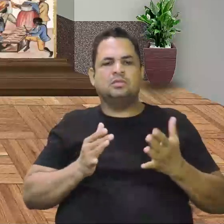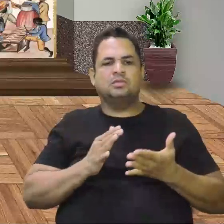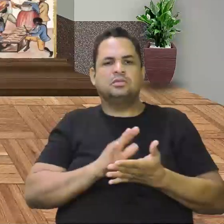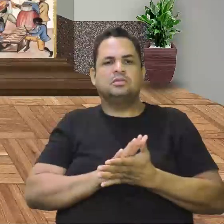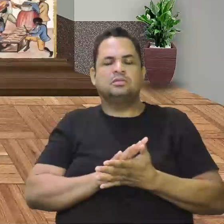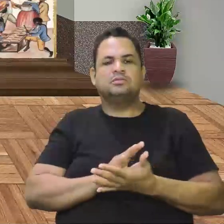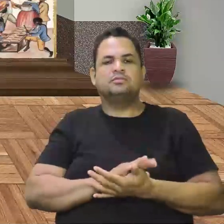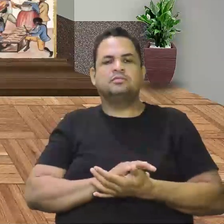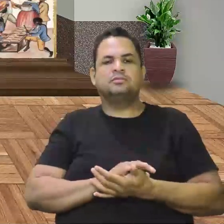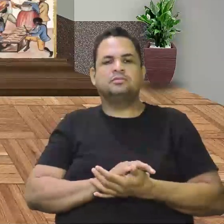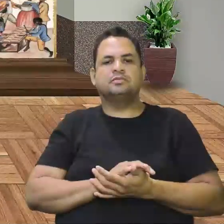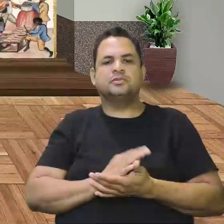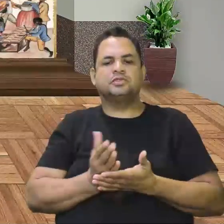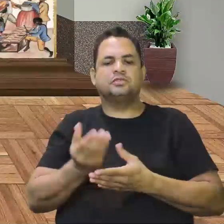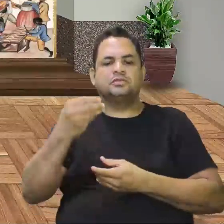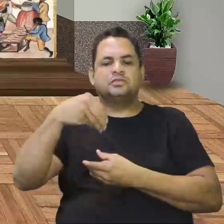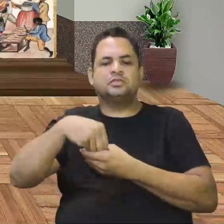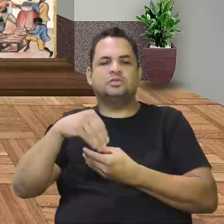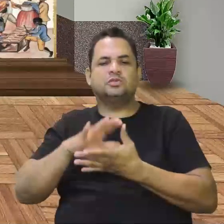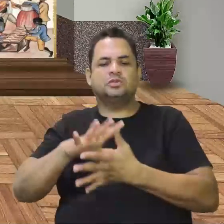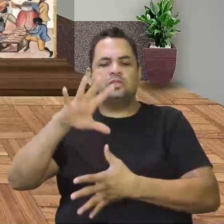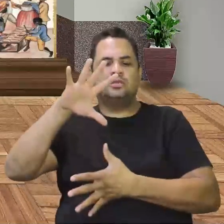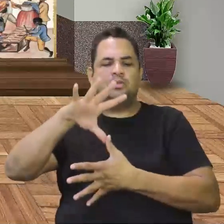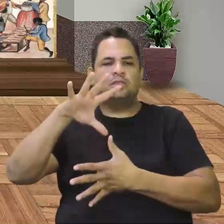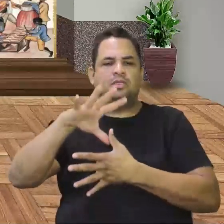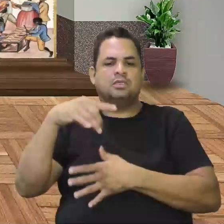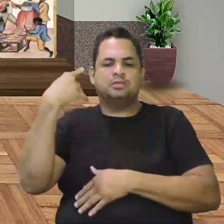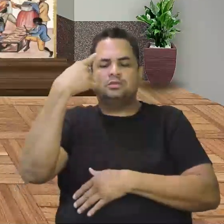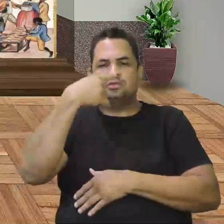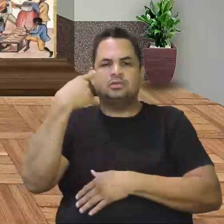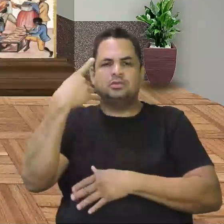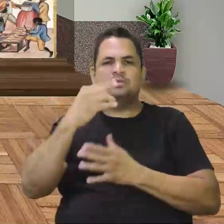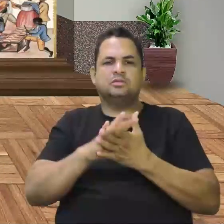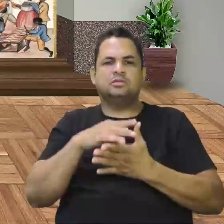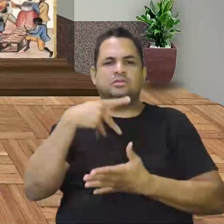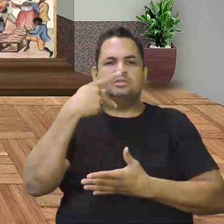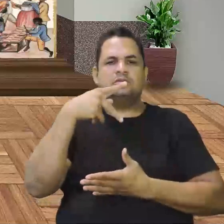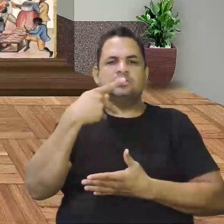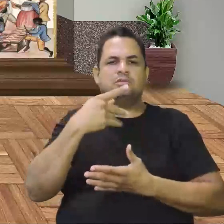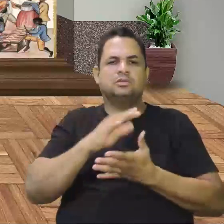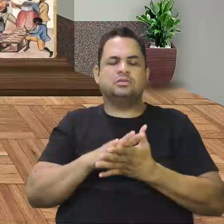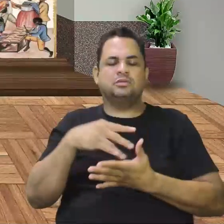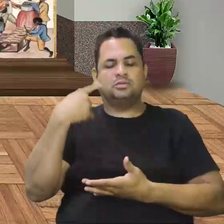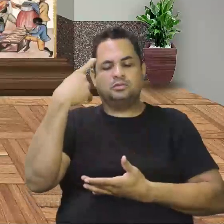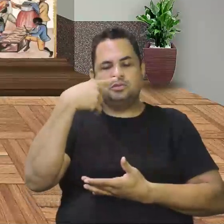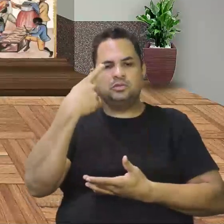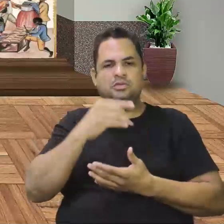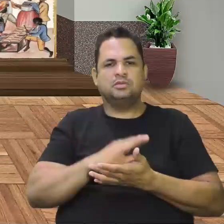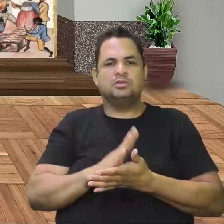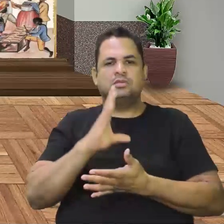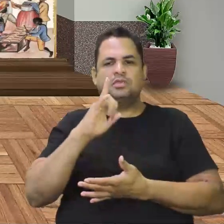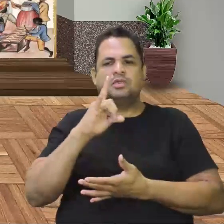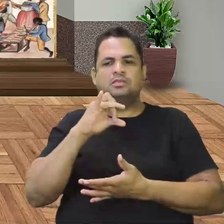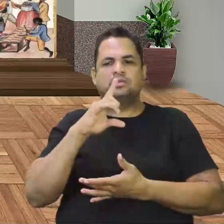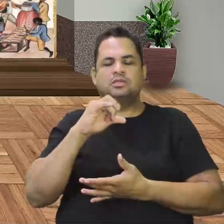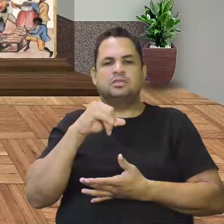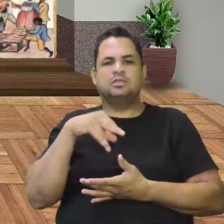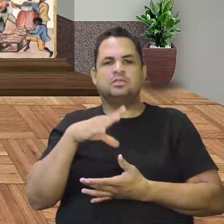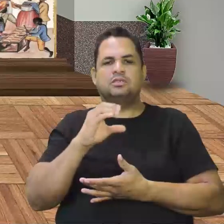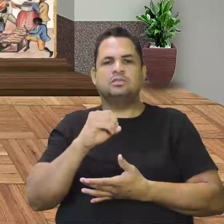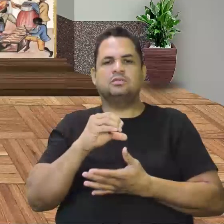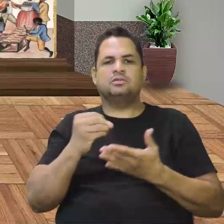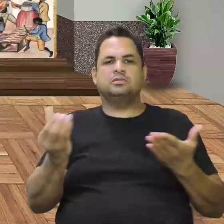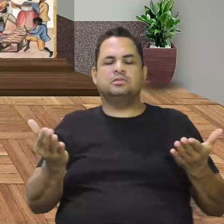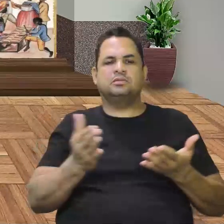ficou na América Espanhola. Por isso que falam espanhol, castelhano, como queiram